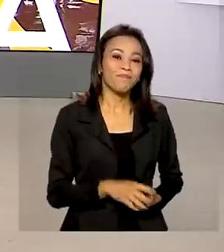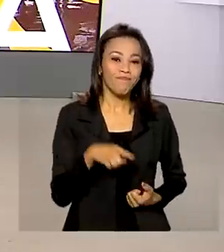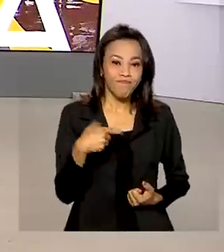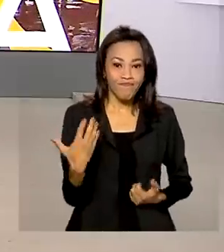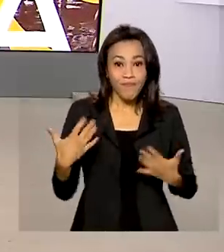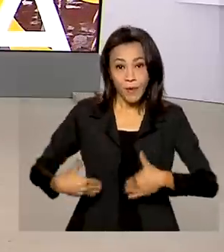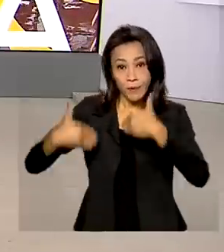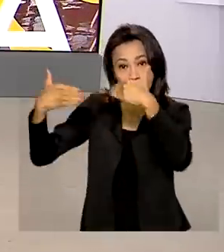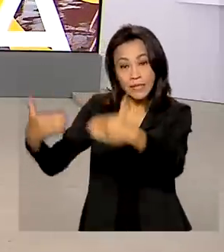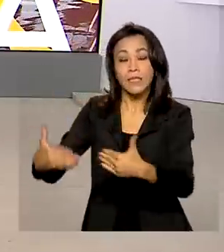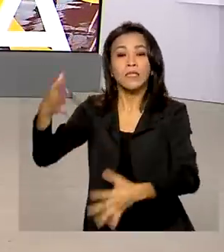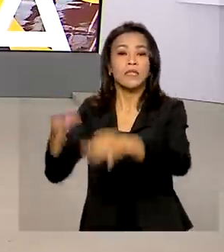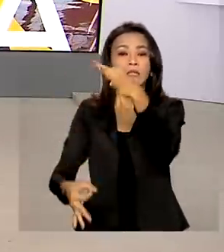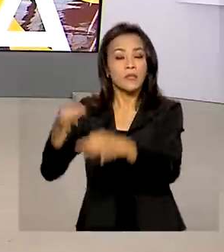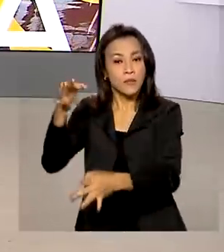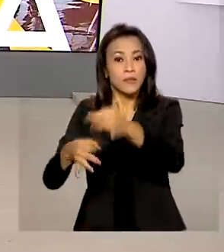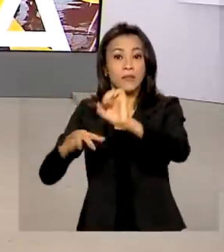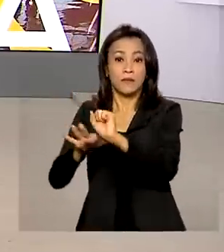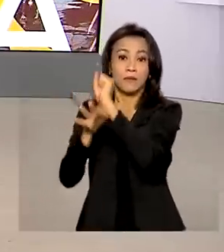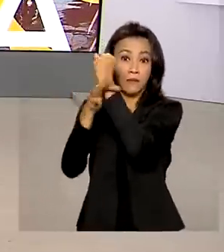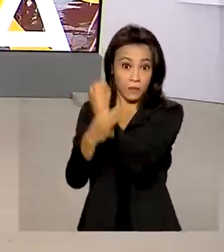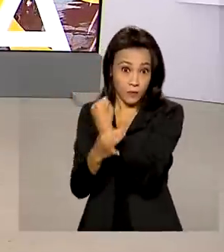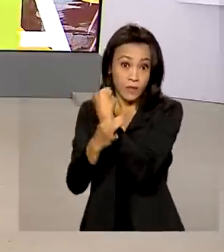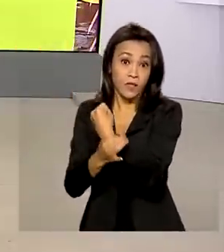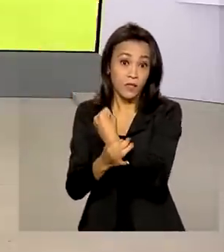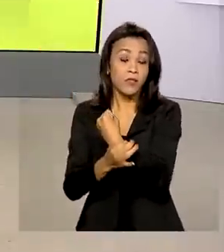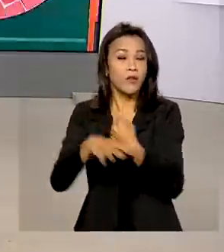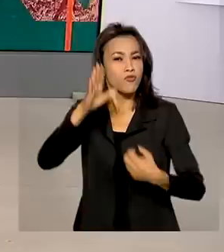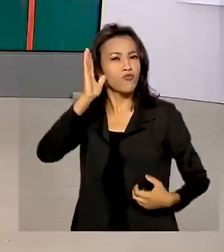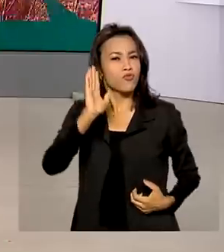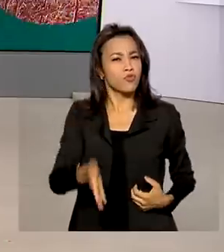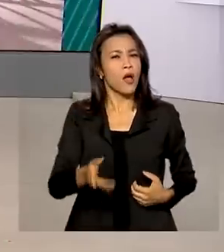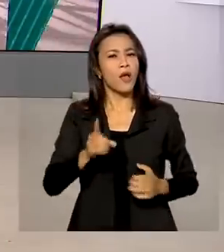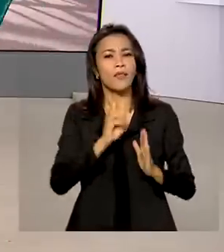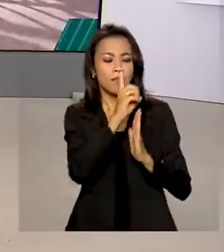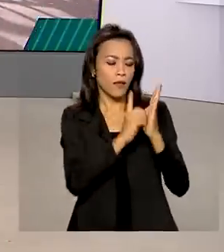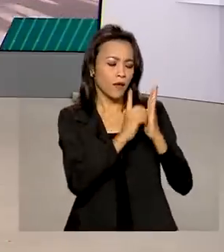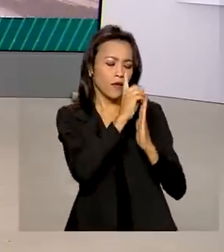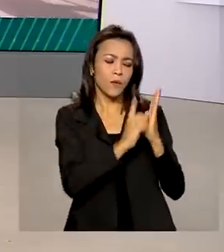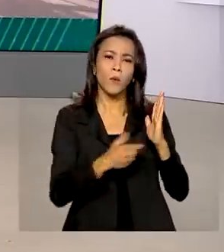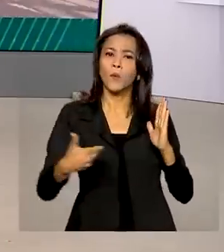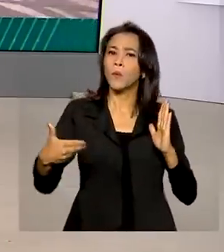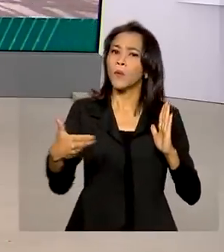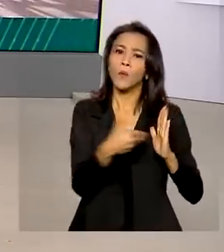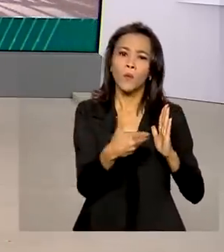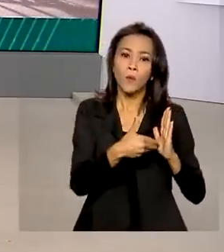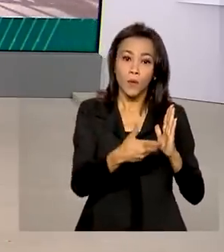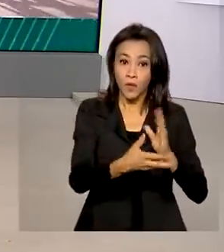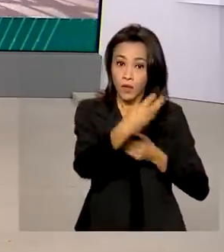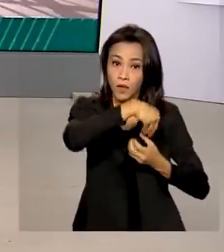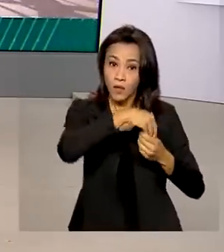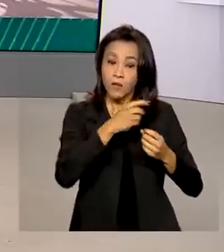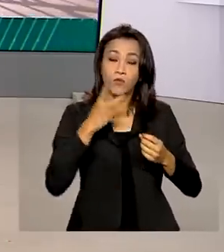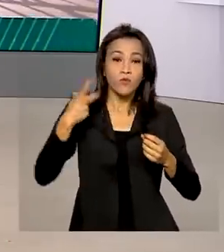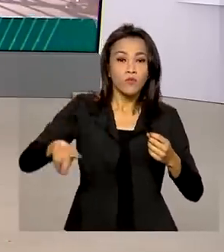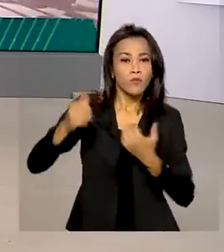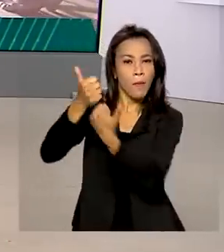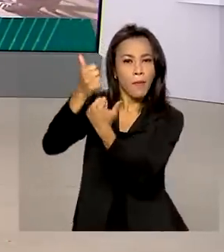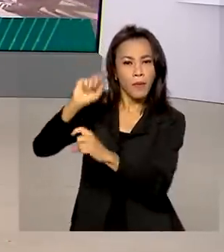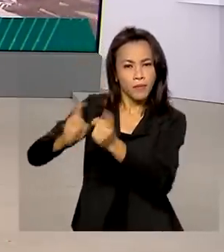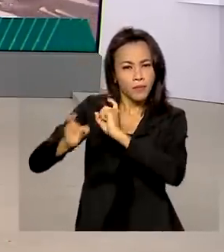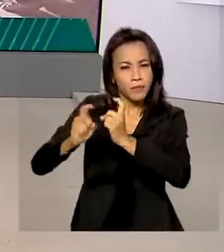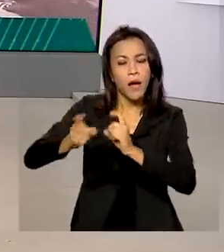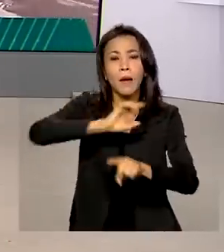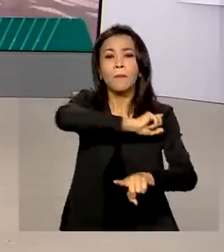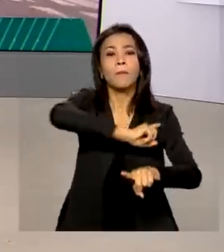Ministério da Justiça e Segurança Pública decretou uma medida administrativa para reforçar a proibição da